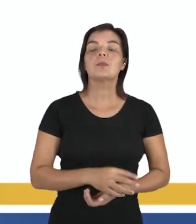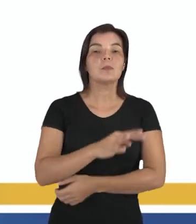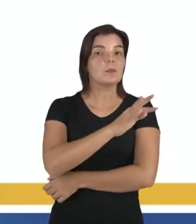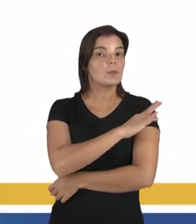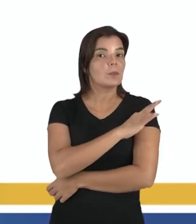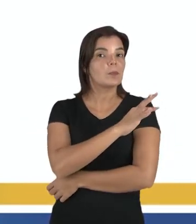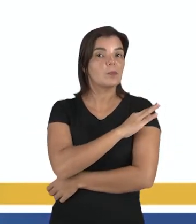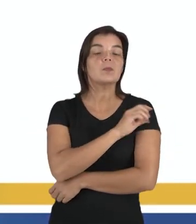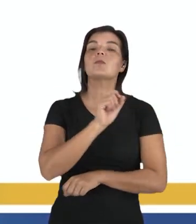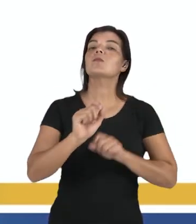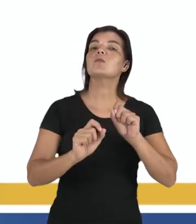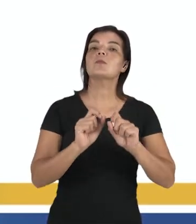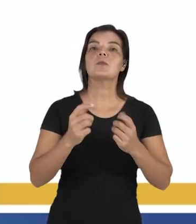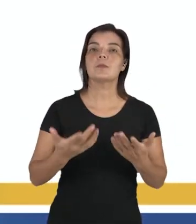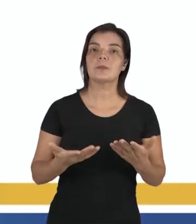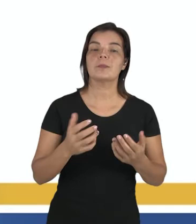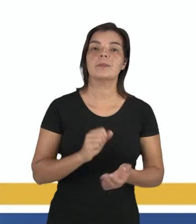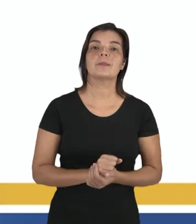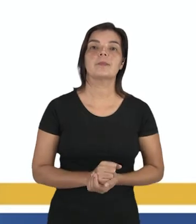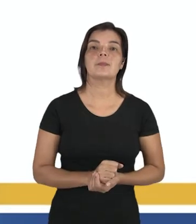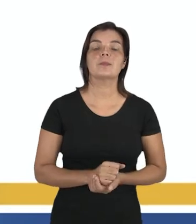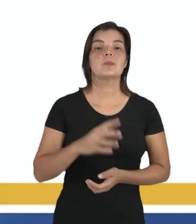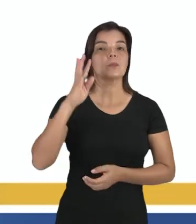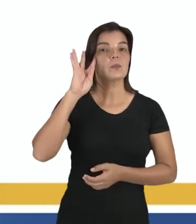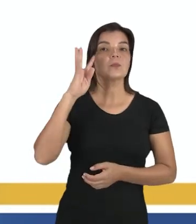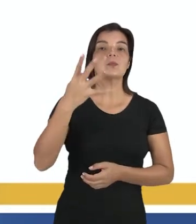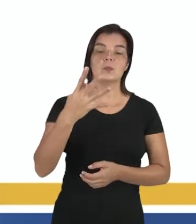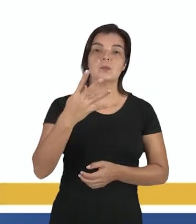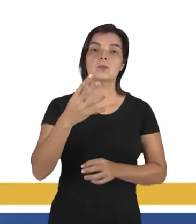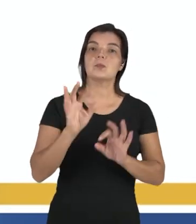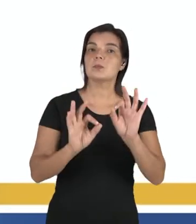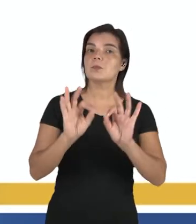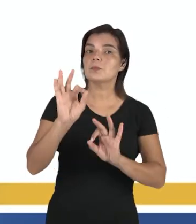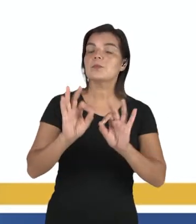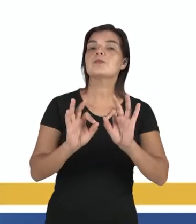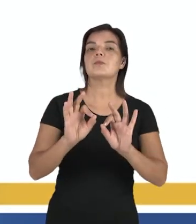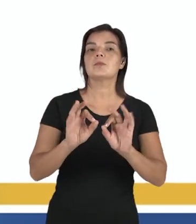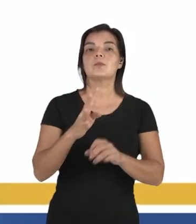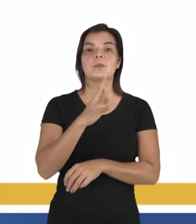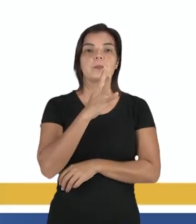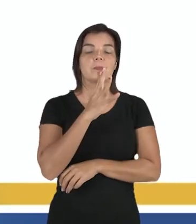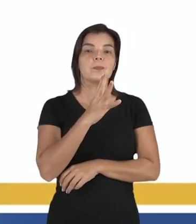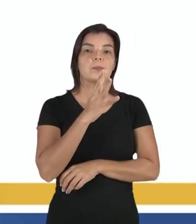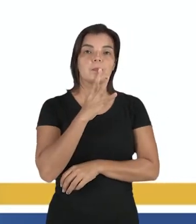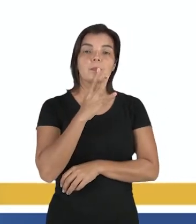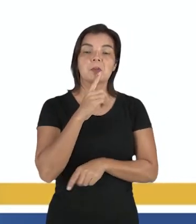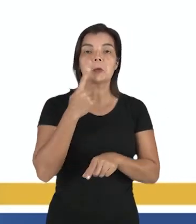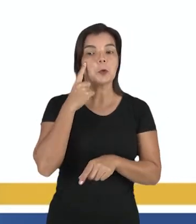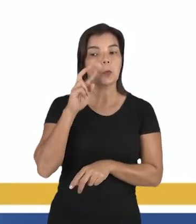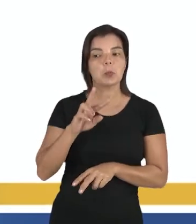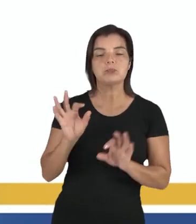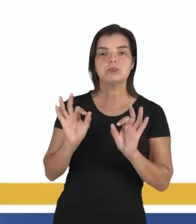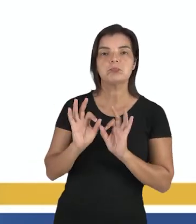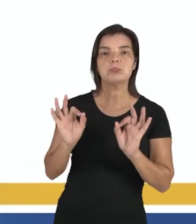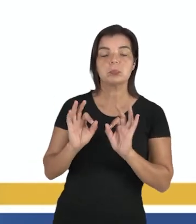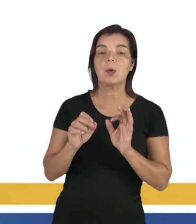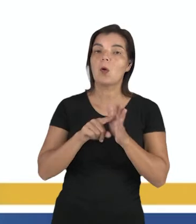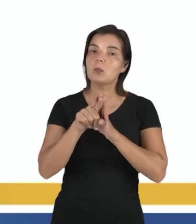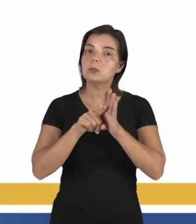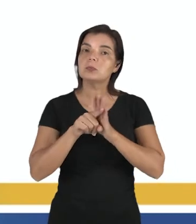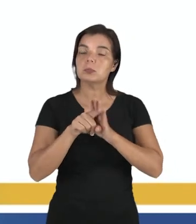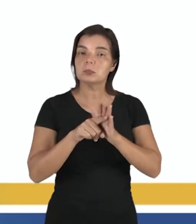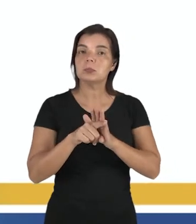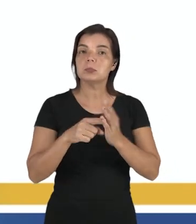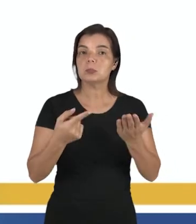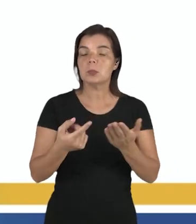técnica são resultados, produtos de um conhecimento abstrato, um conhecimento científico, que está